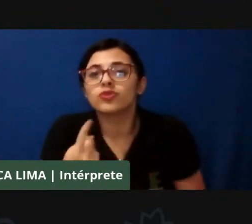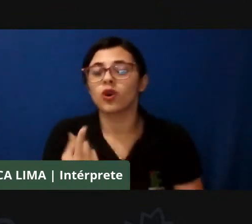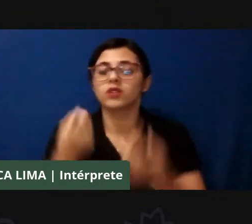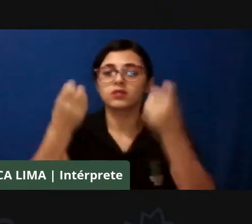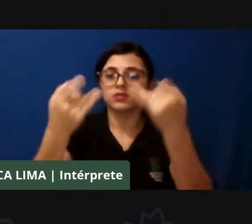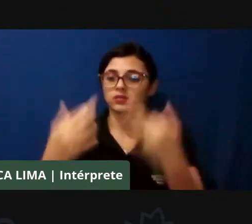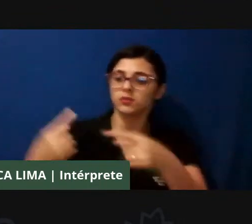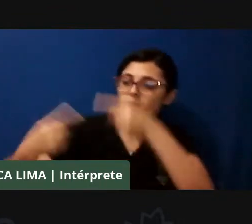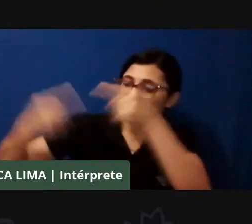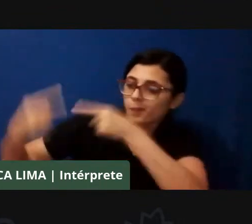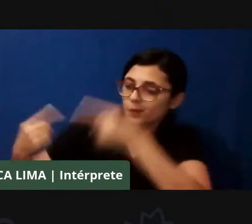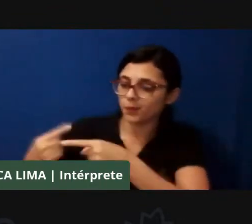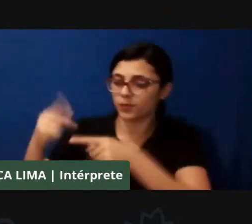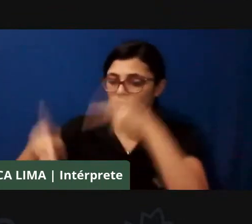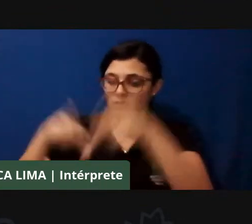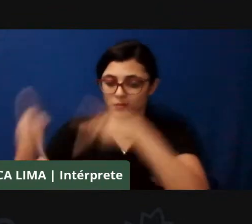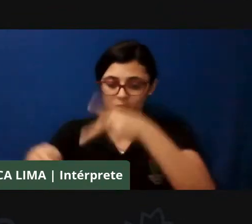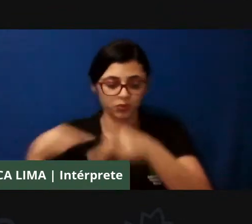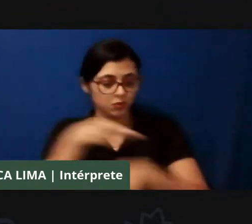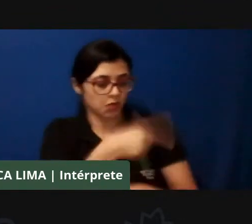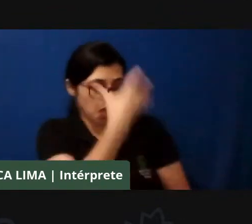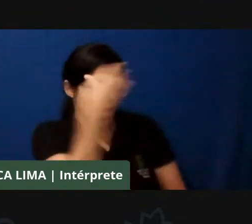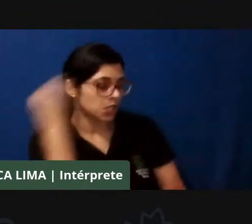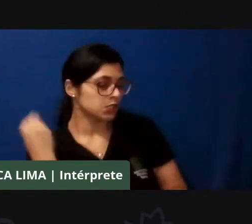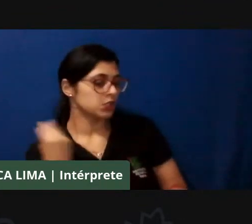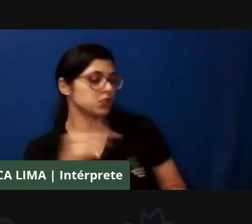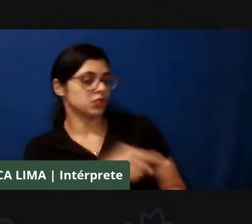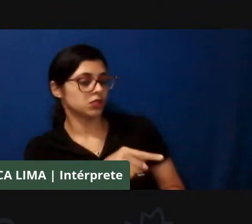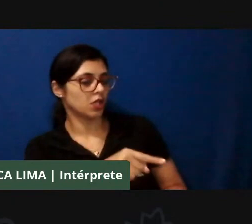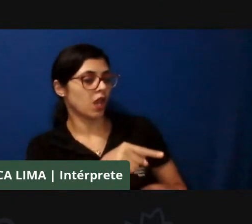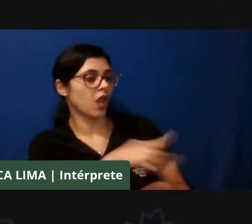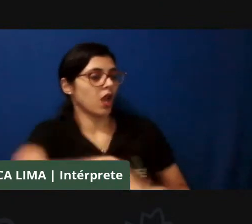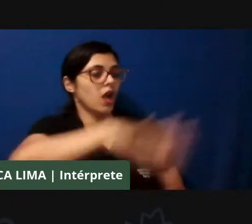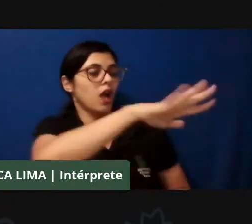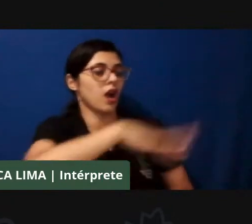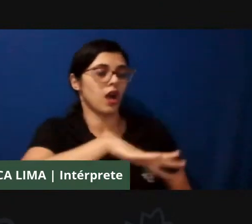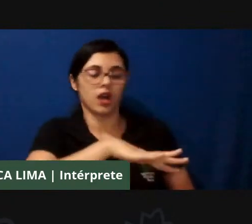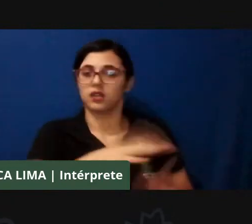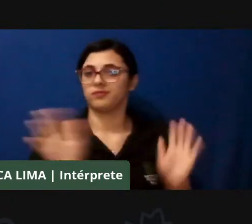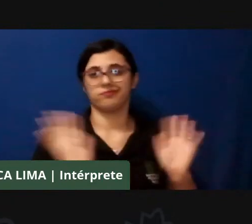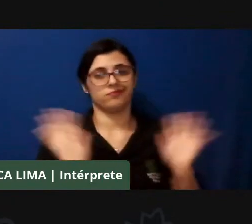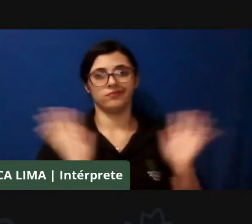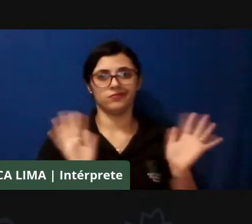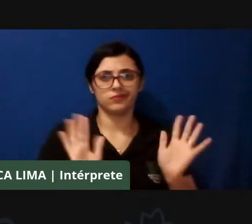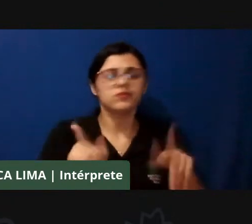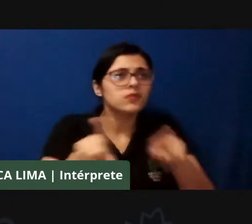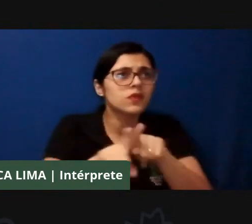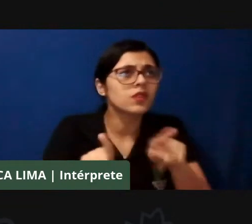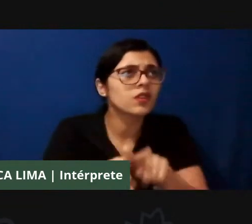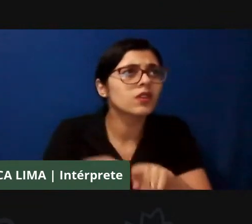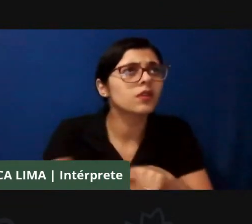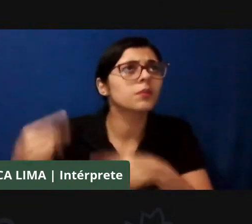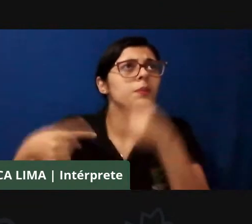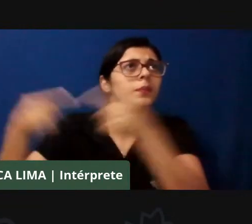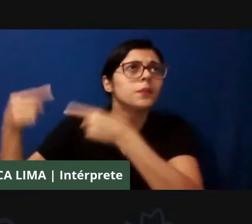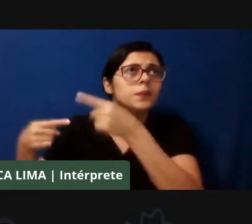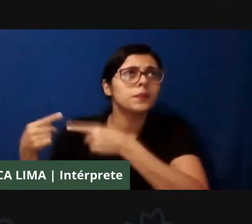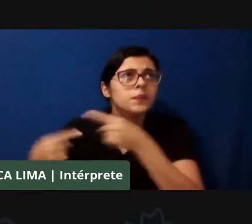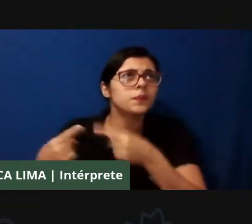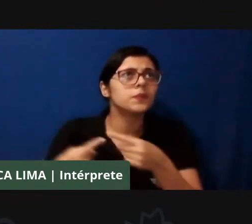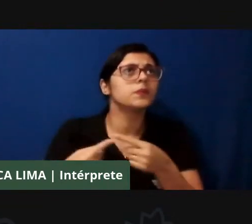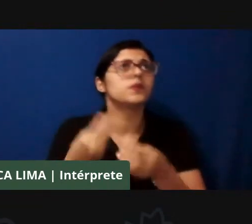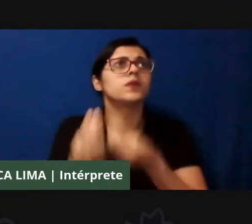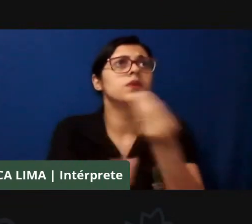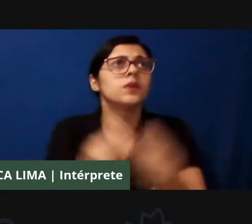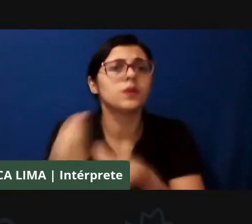discutir meio ambiente sem deixar de falar em pertencimento, sem falar em luta coletiva pela garantia do